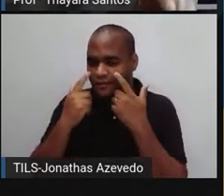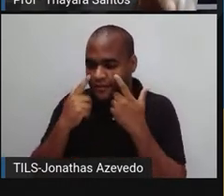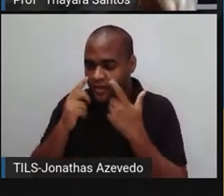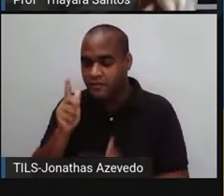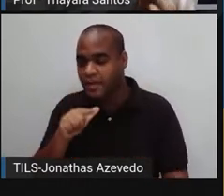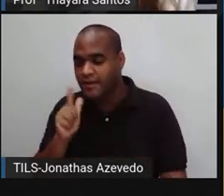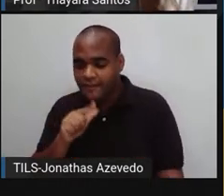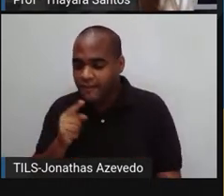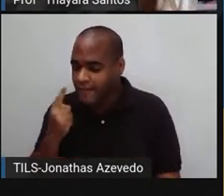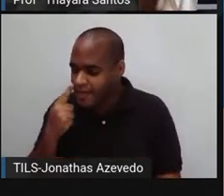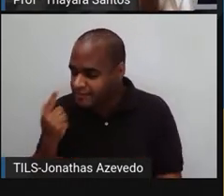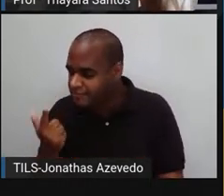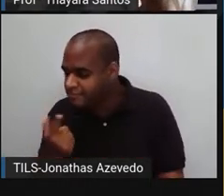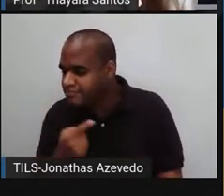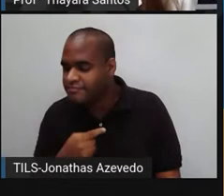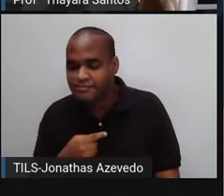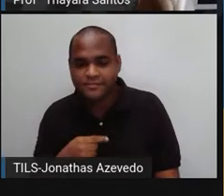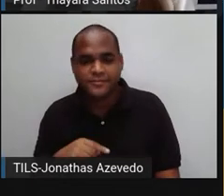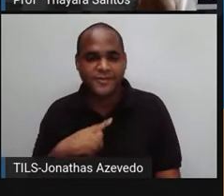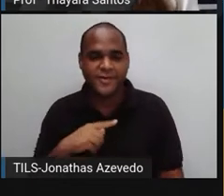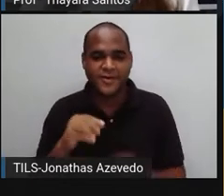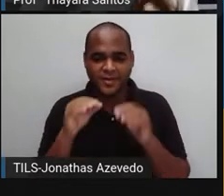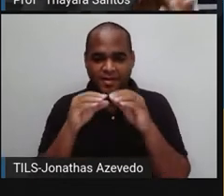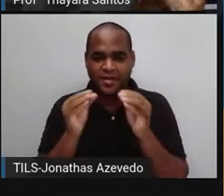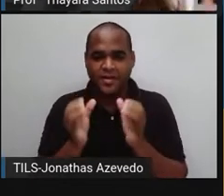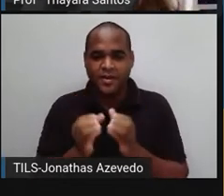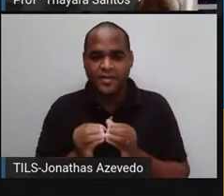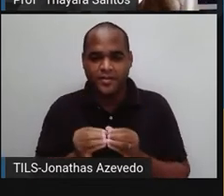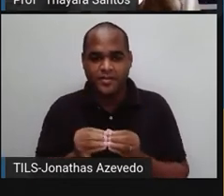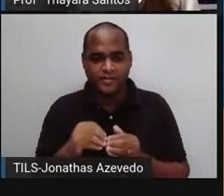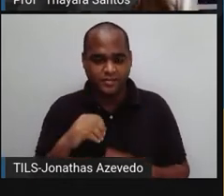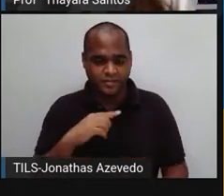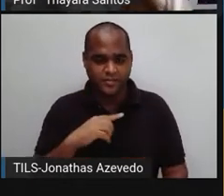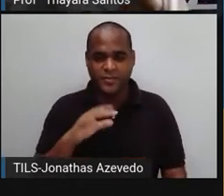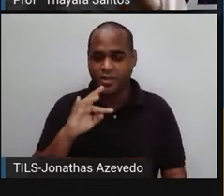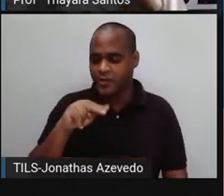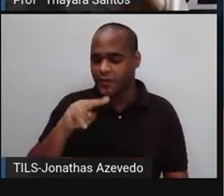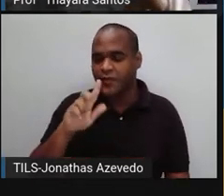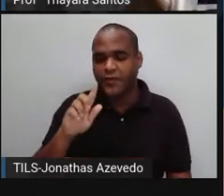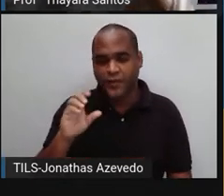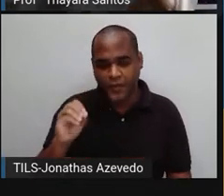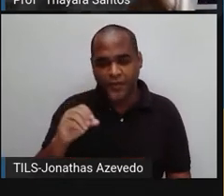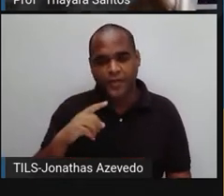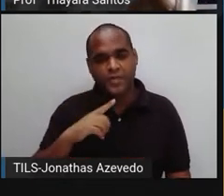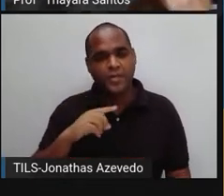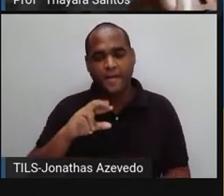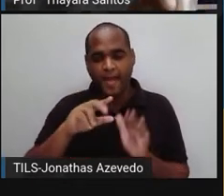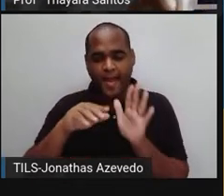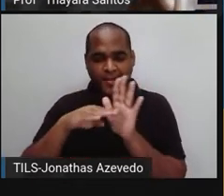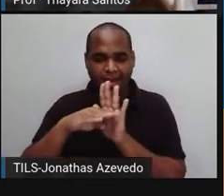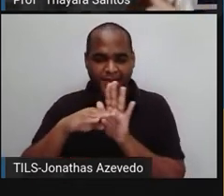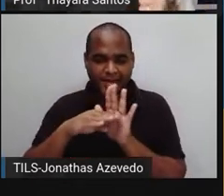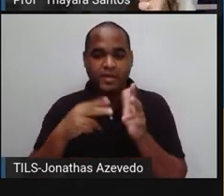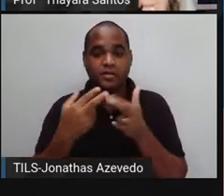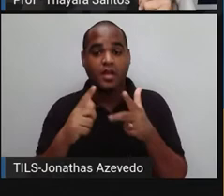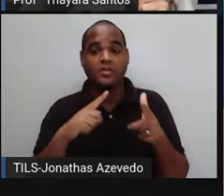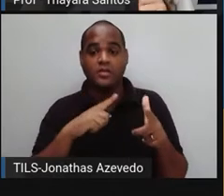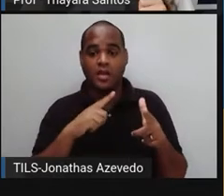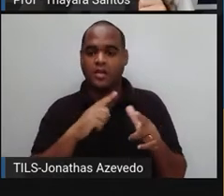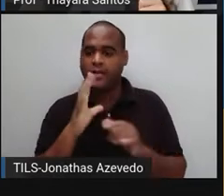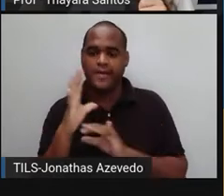que a gente consegue ver a olho nu, como é o caso dos cogumelos. Então, os fungos e as bactérias estão ali na natureza, estão ali no solo.